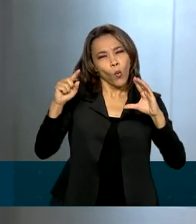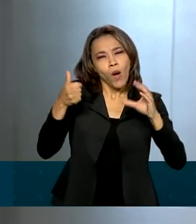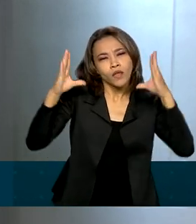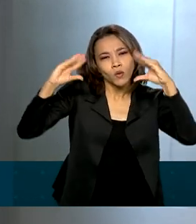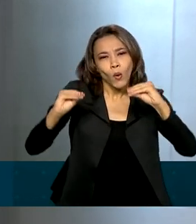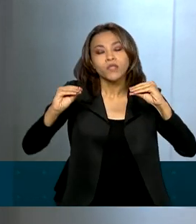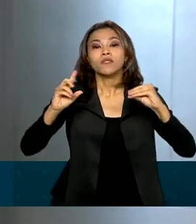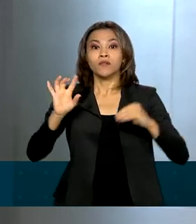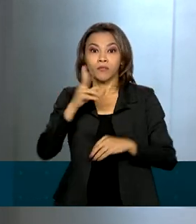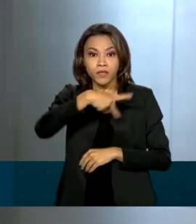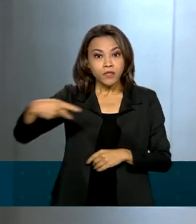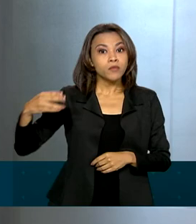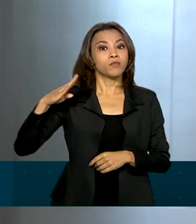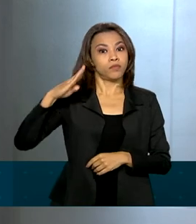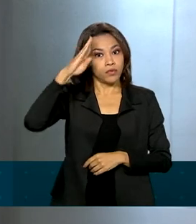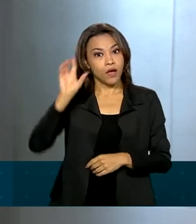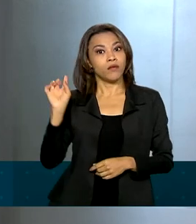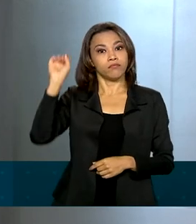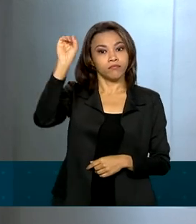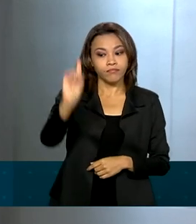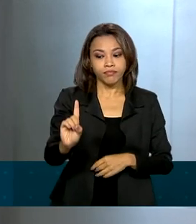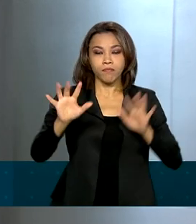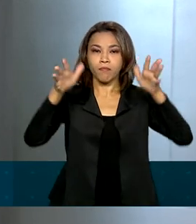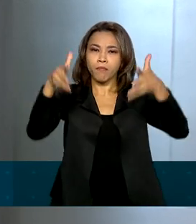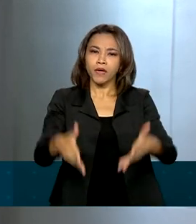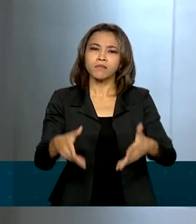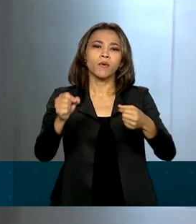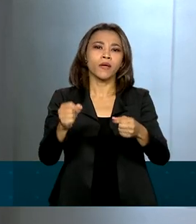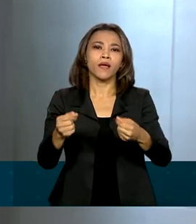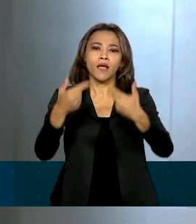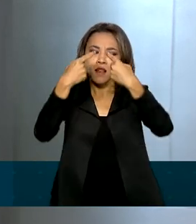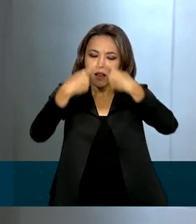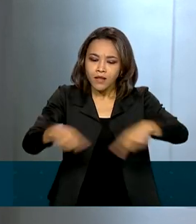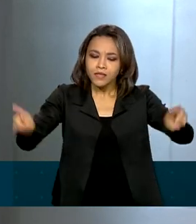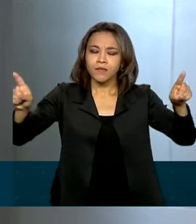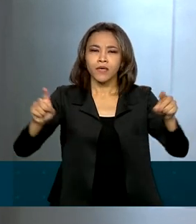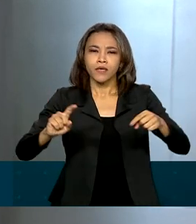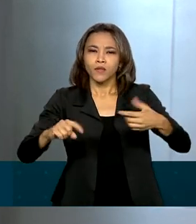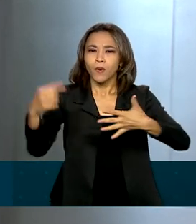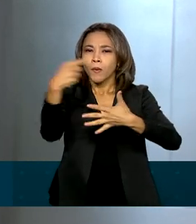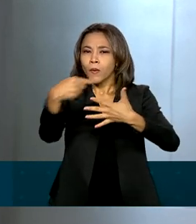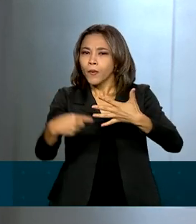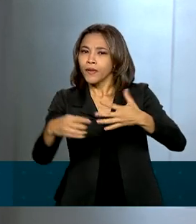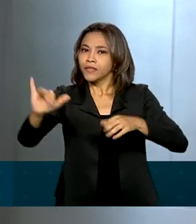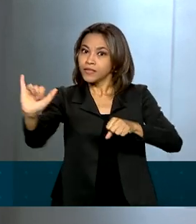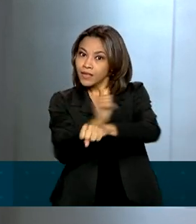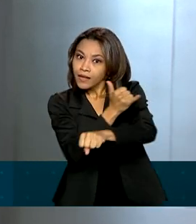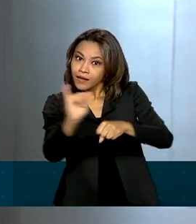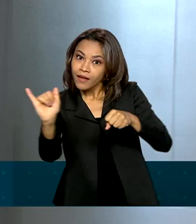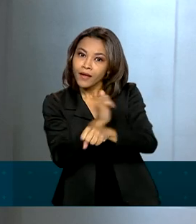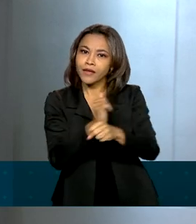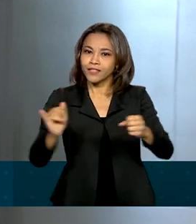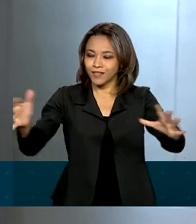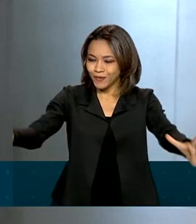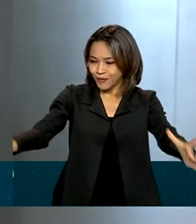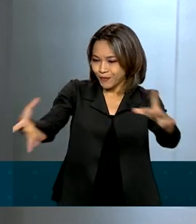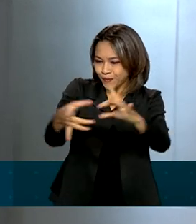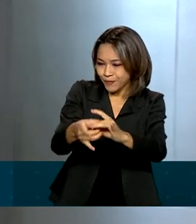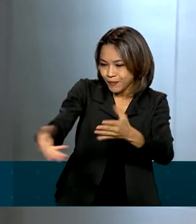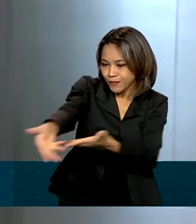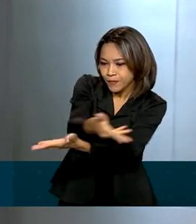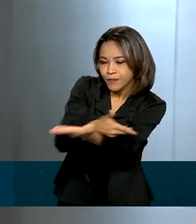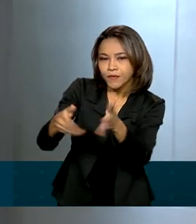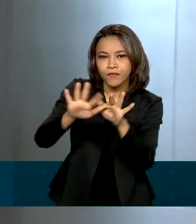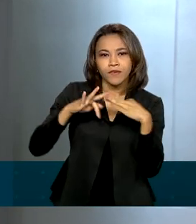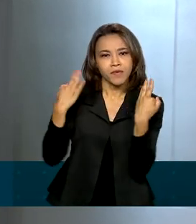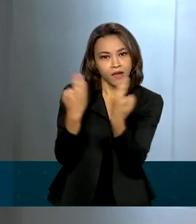no lançamento, na cerimônia de lançamento da Estratégia Nacional de Fortalecimento de Vínculos Familiares. E